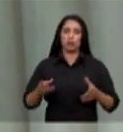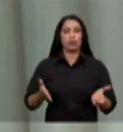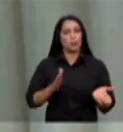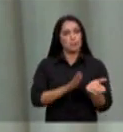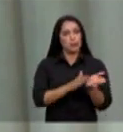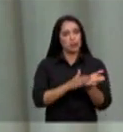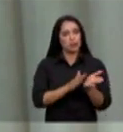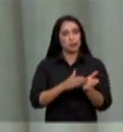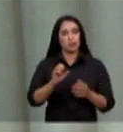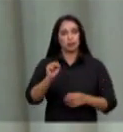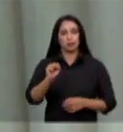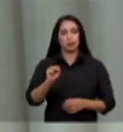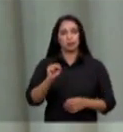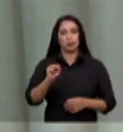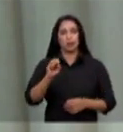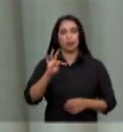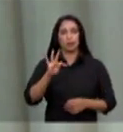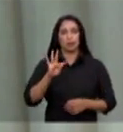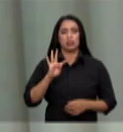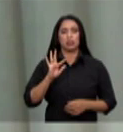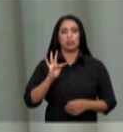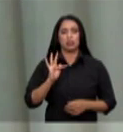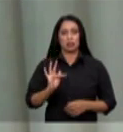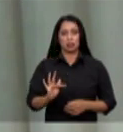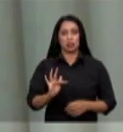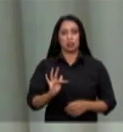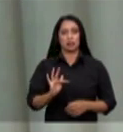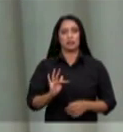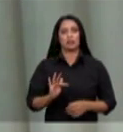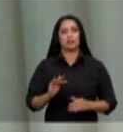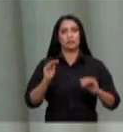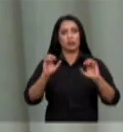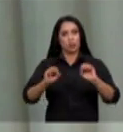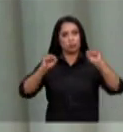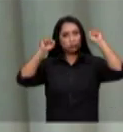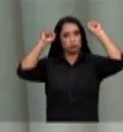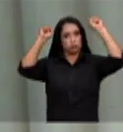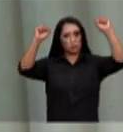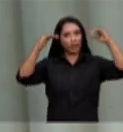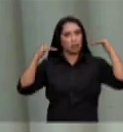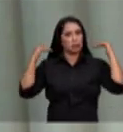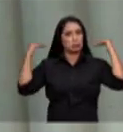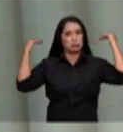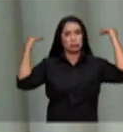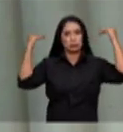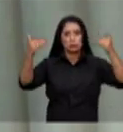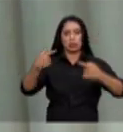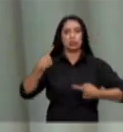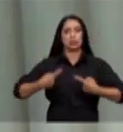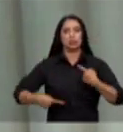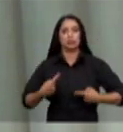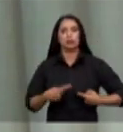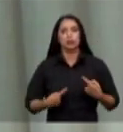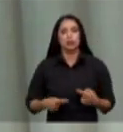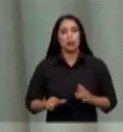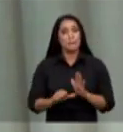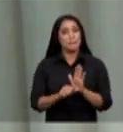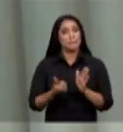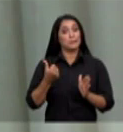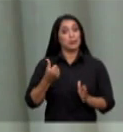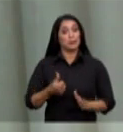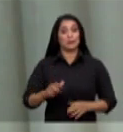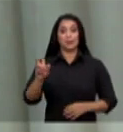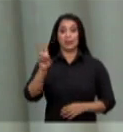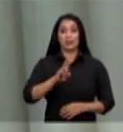por trazer para a pauta da mais alta corte do país essa discussão em sua primeira vez